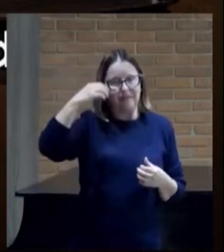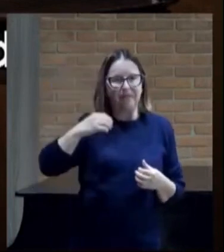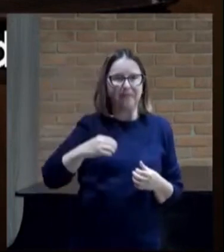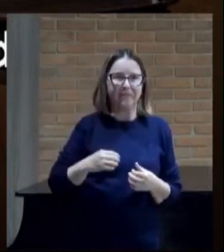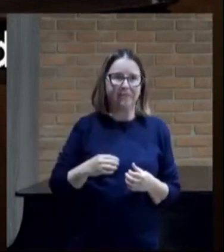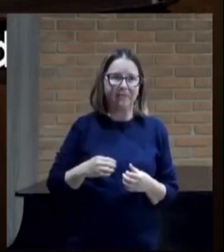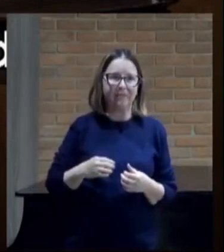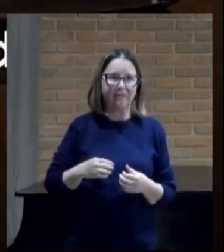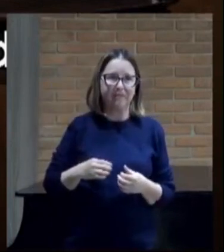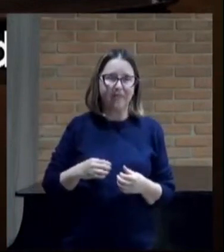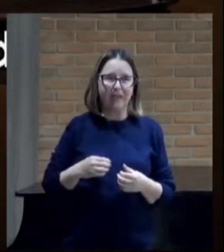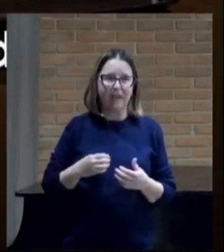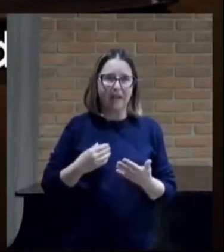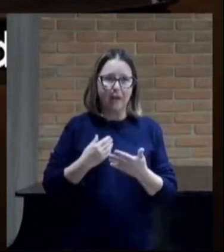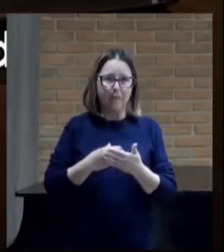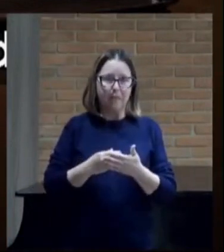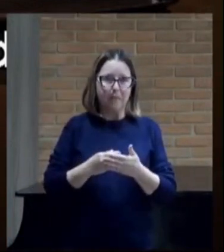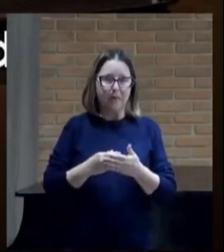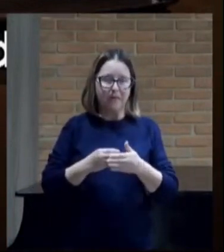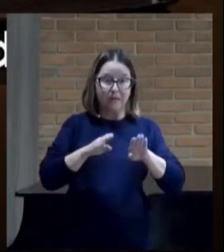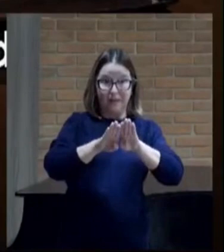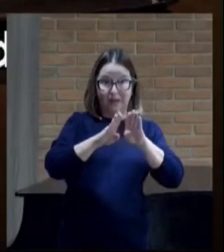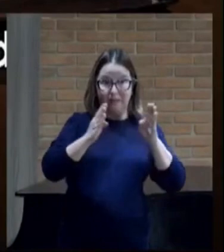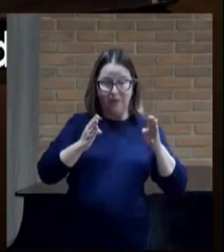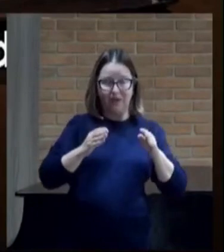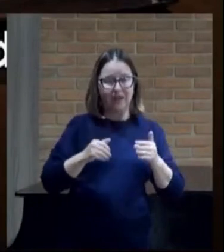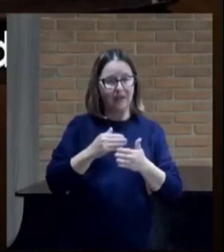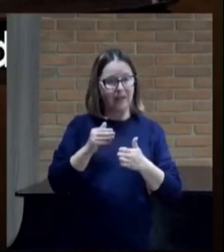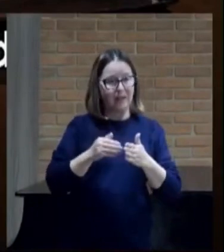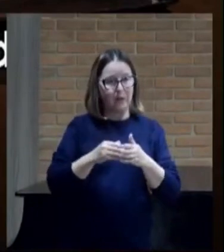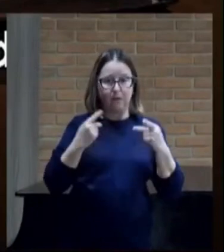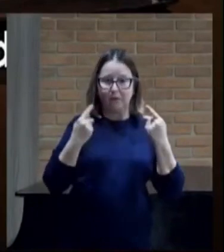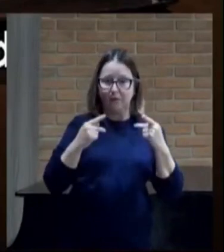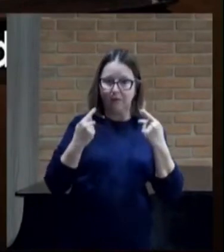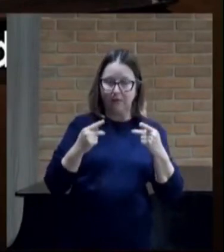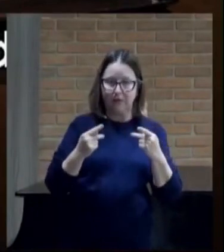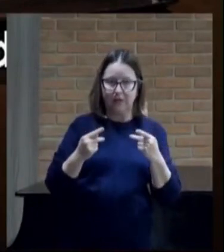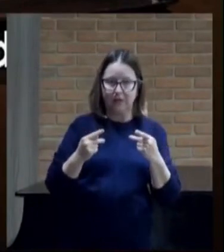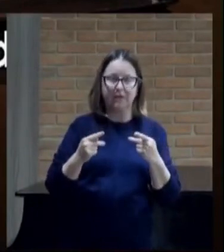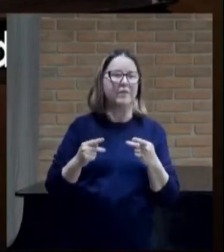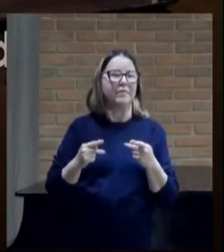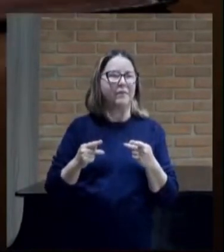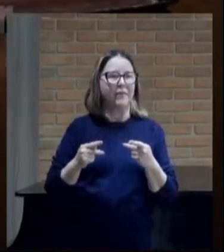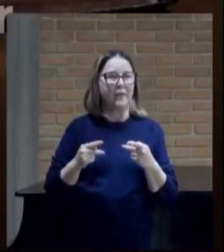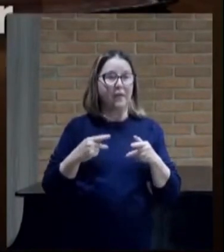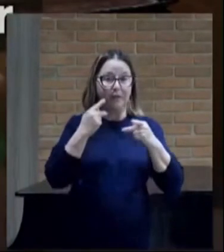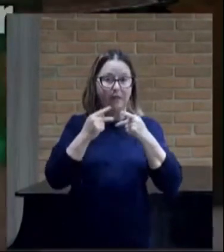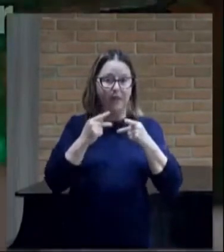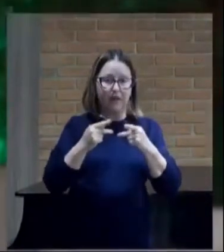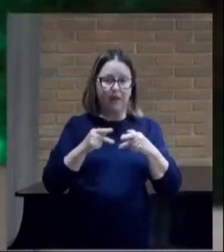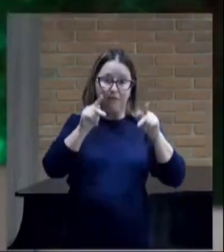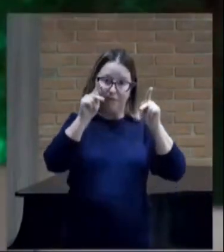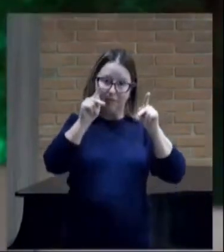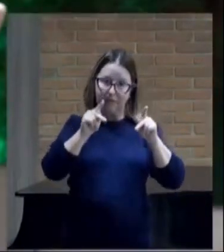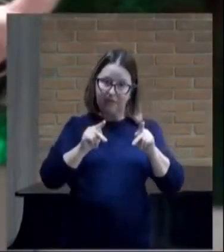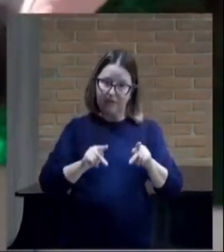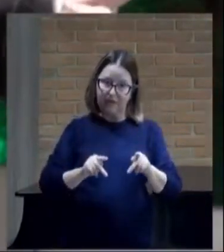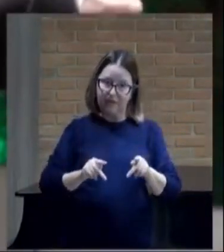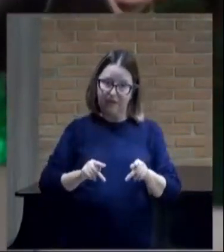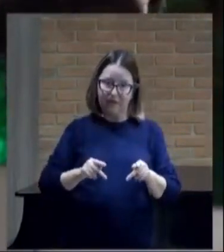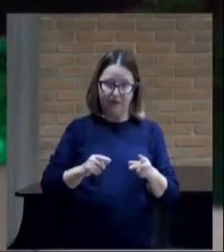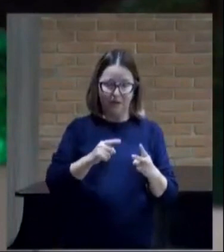porta de Samária. E todos os profetas profetizavam diante deles. Era uma profetada